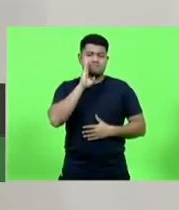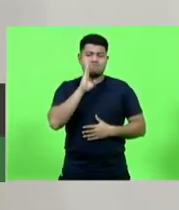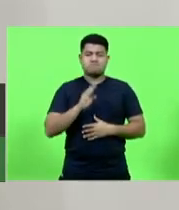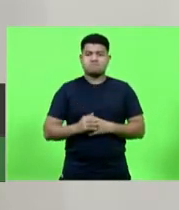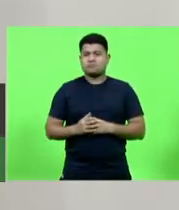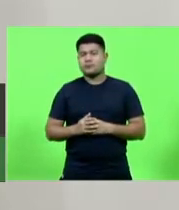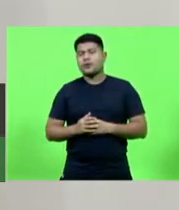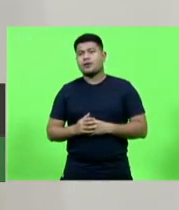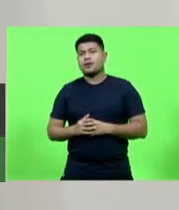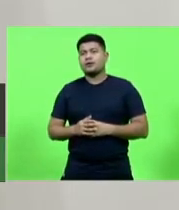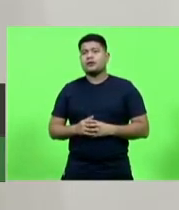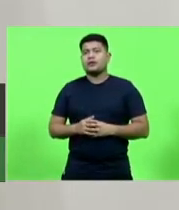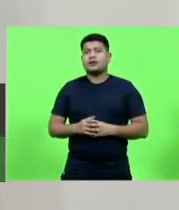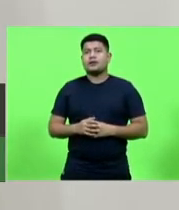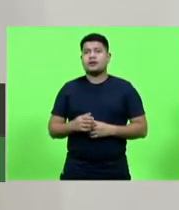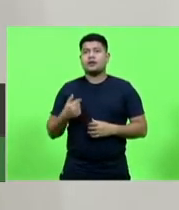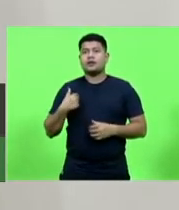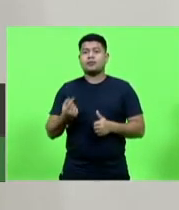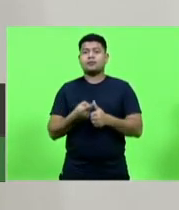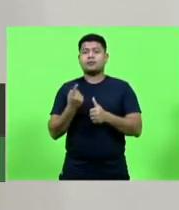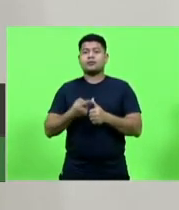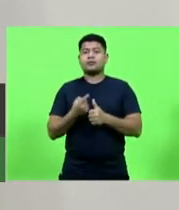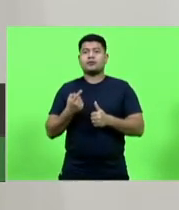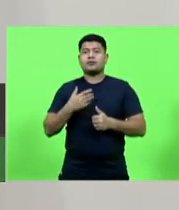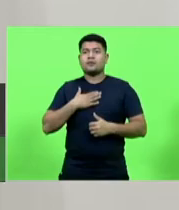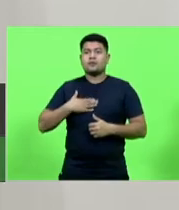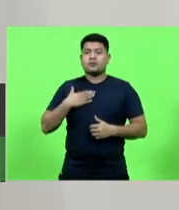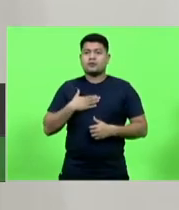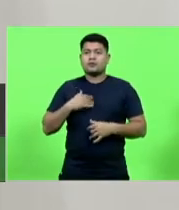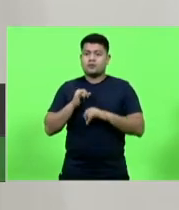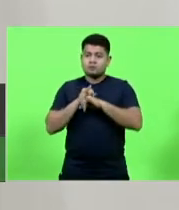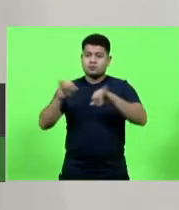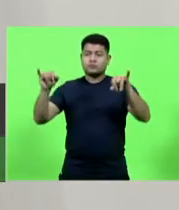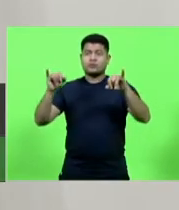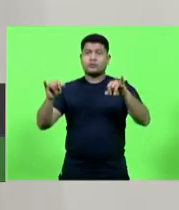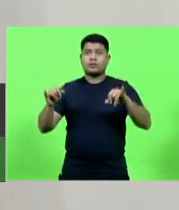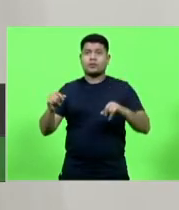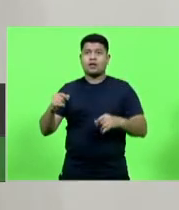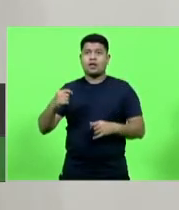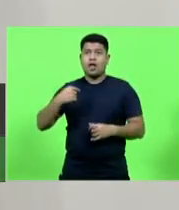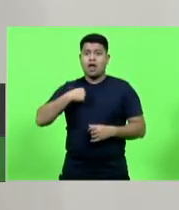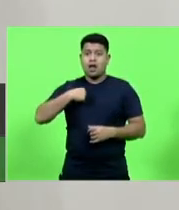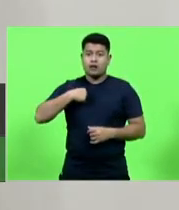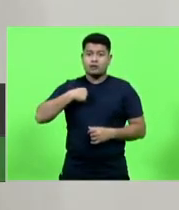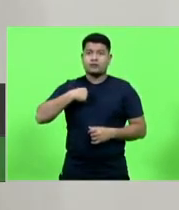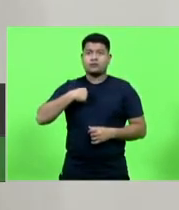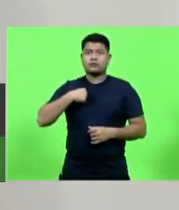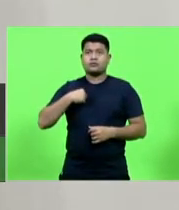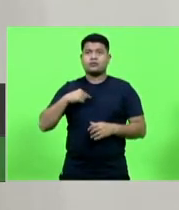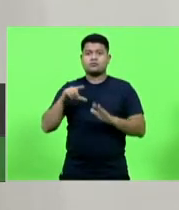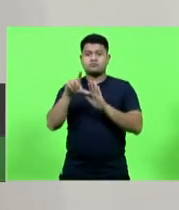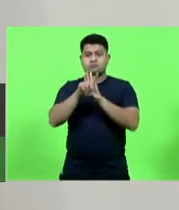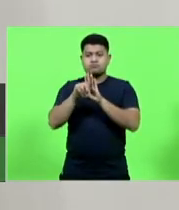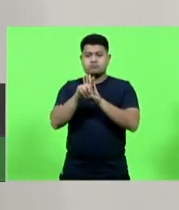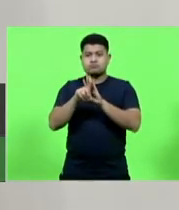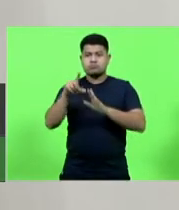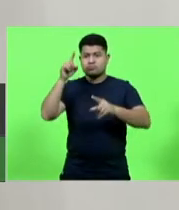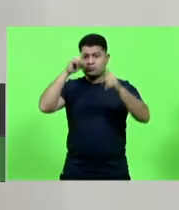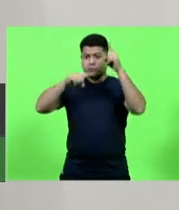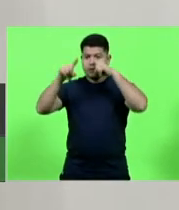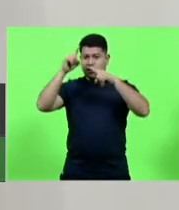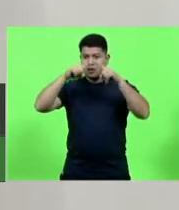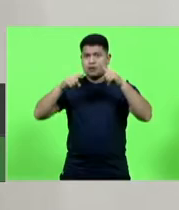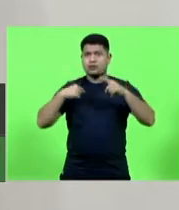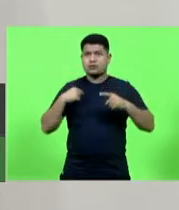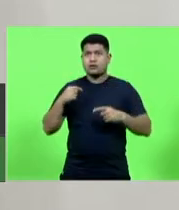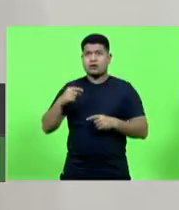aos deputados e aos catarinenses que eu não estou legislando para mim próprio, mas